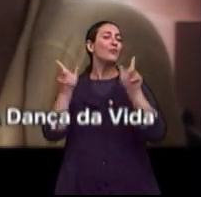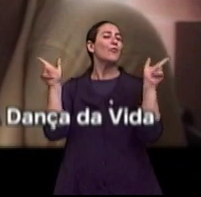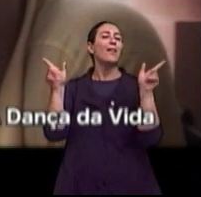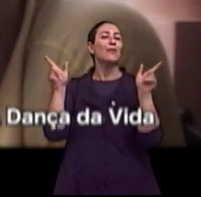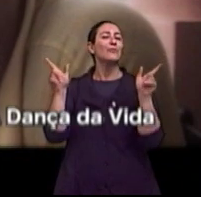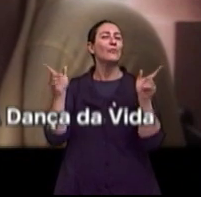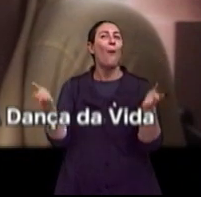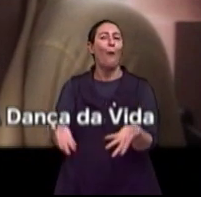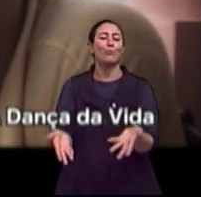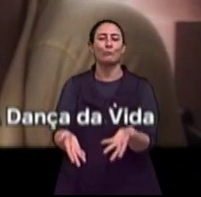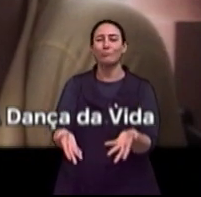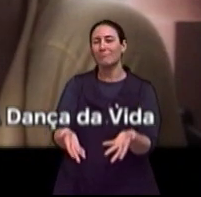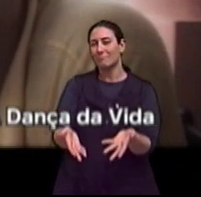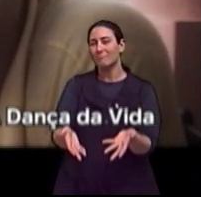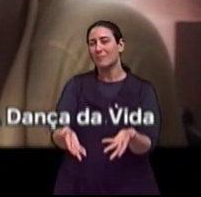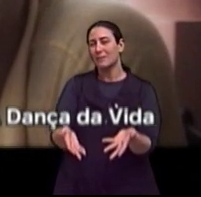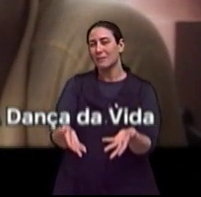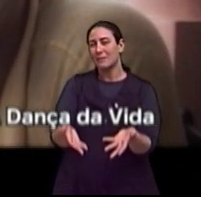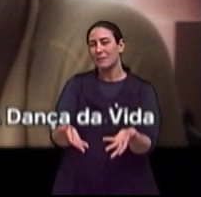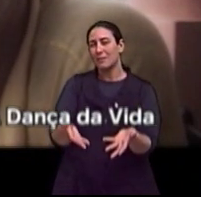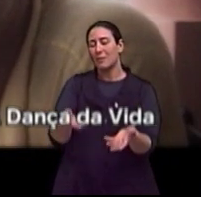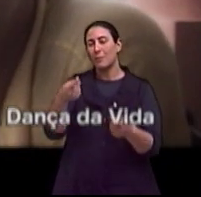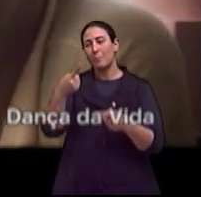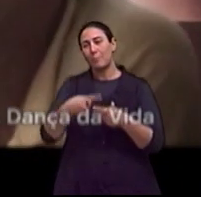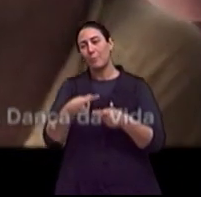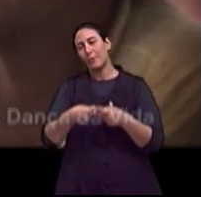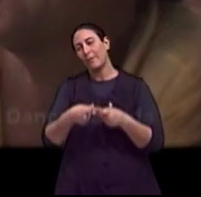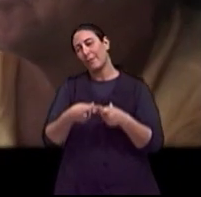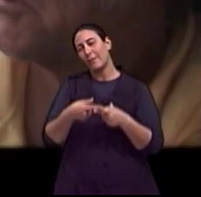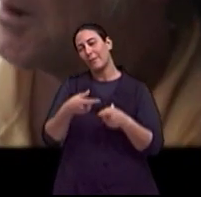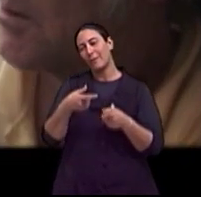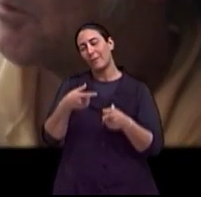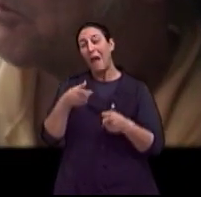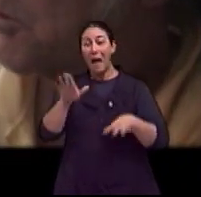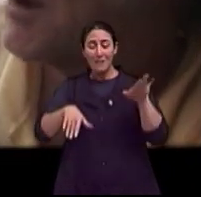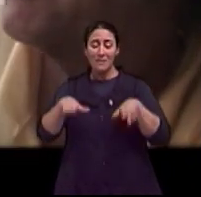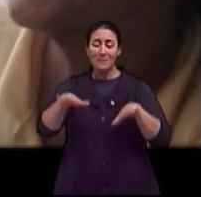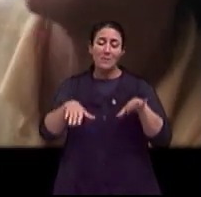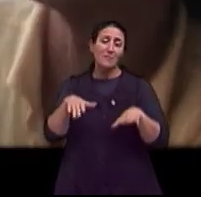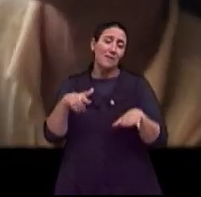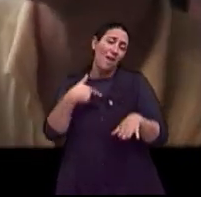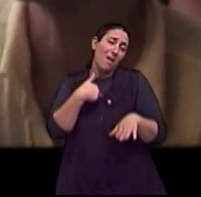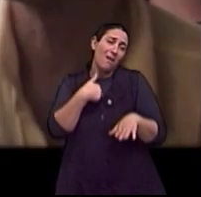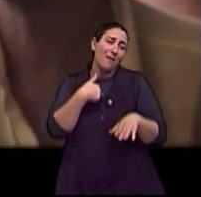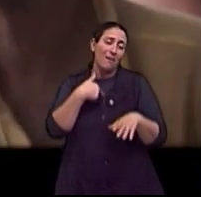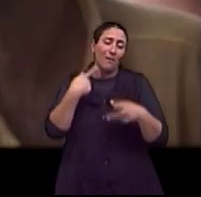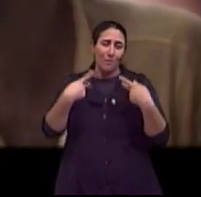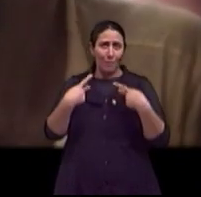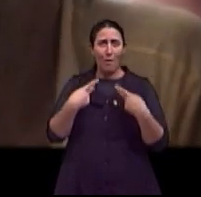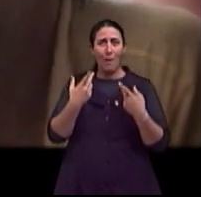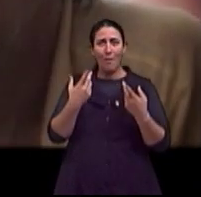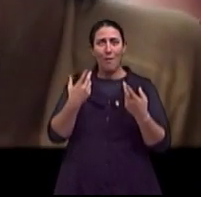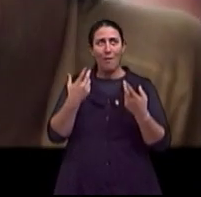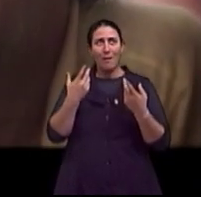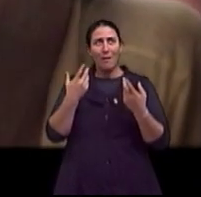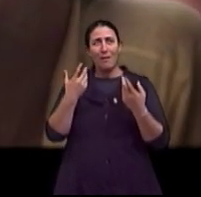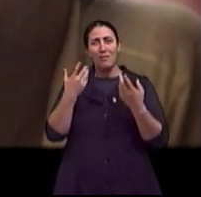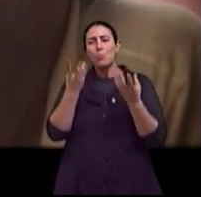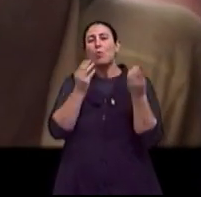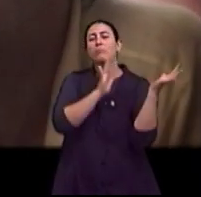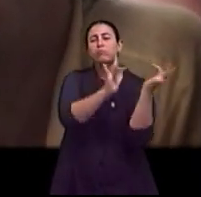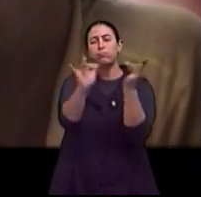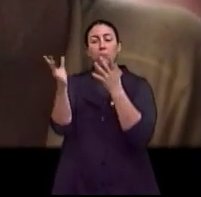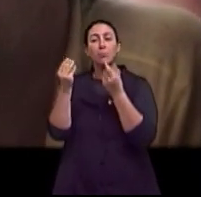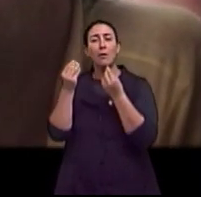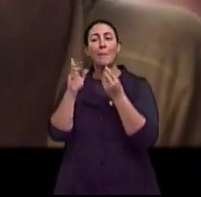tempos atuais. A mulher era mais... Às vezes eu não era muito em namorar, mas uma vez que namorei eu